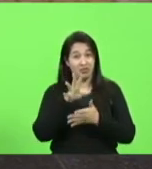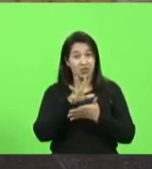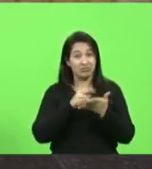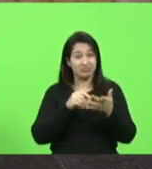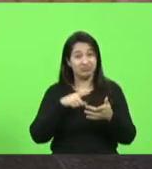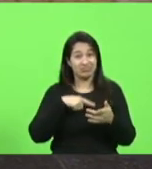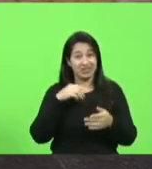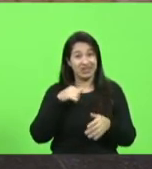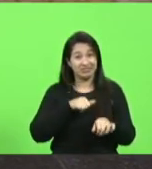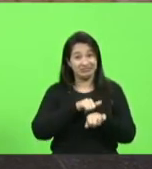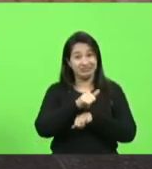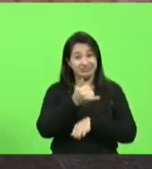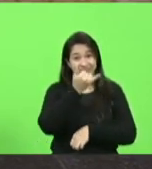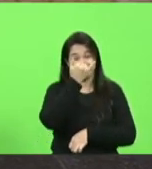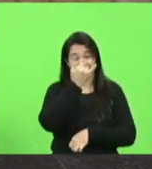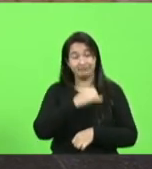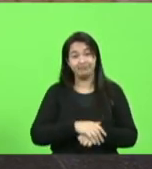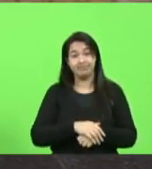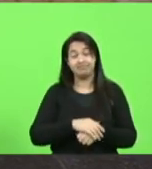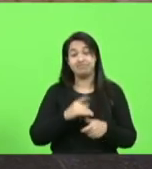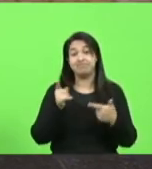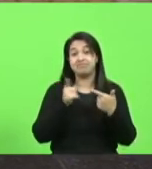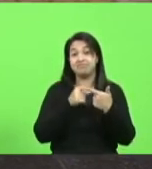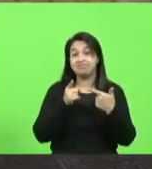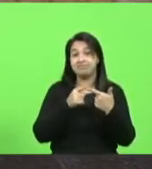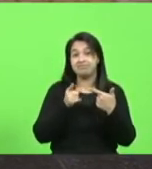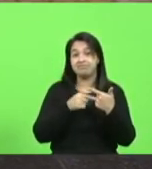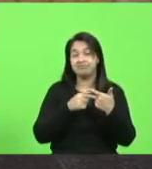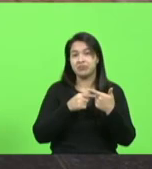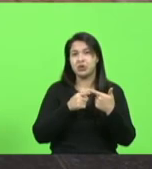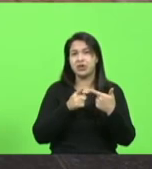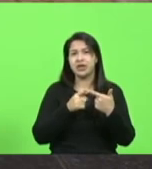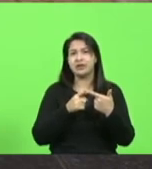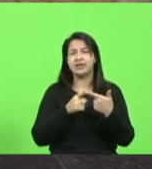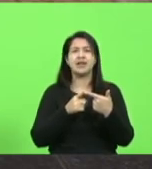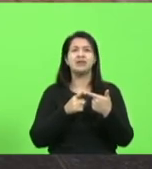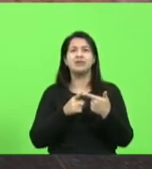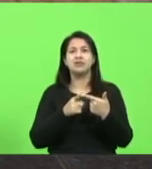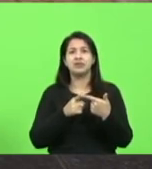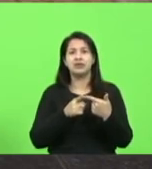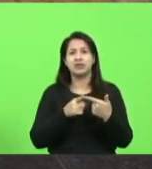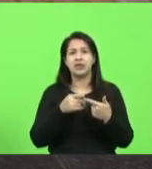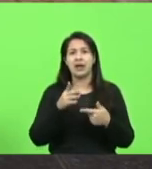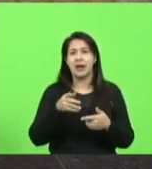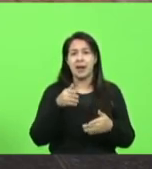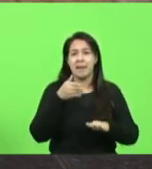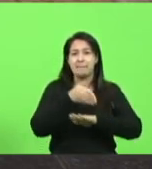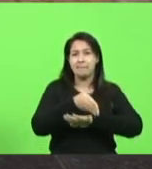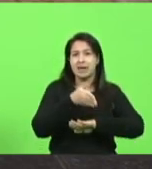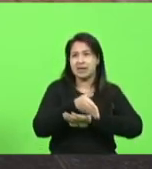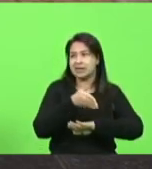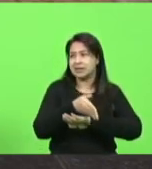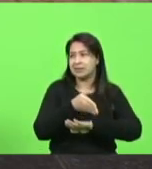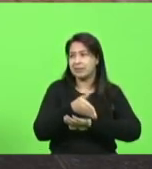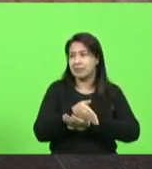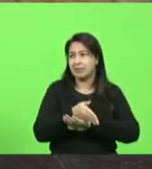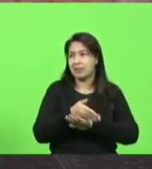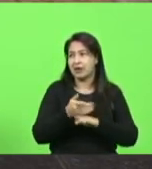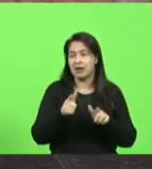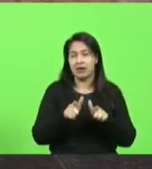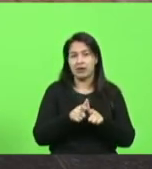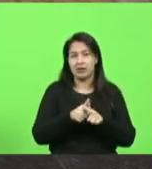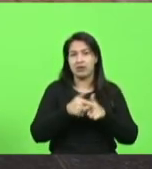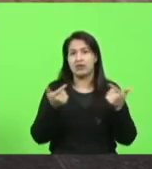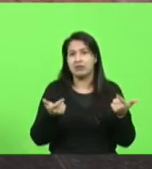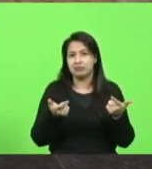trata-se de participação de sorteio, isso aí, se você vai participar do sorteio, você tem que correr